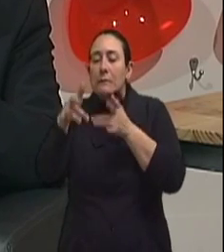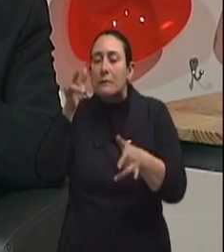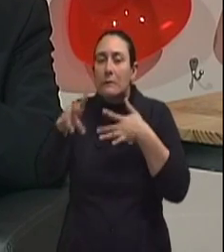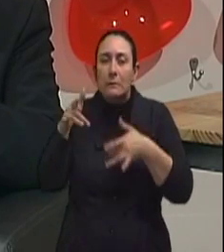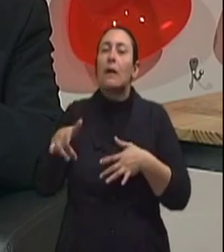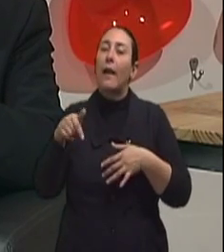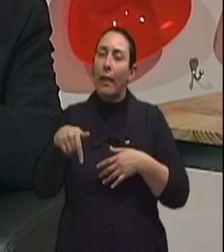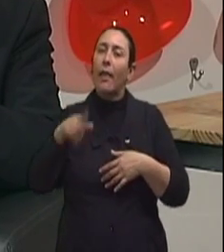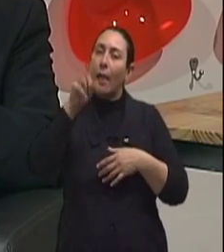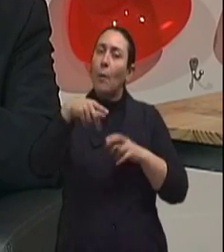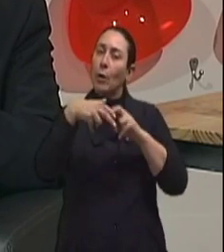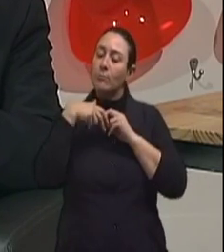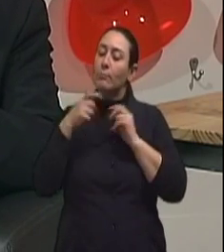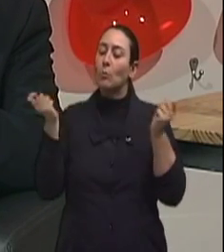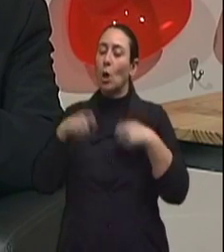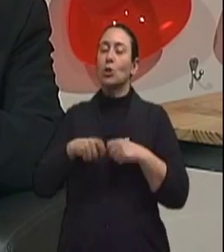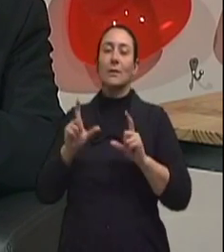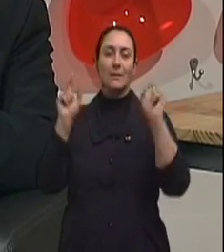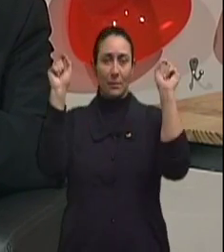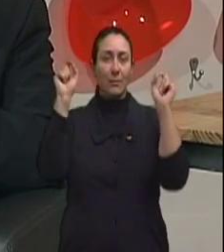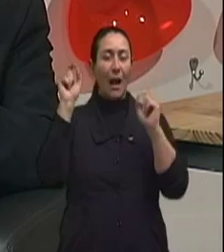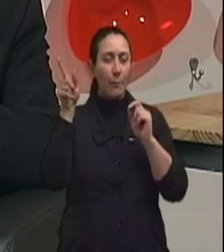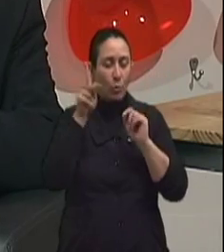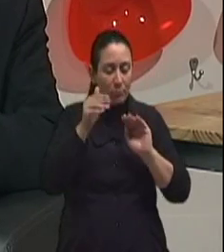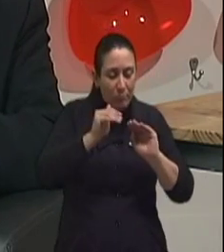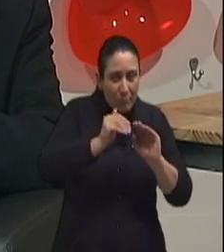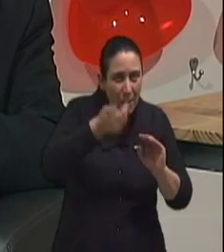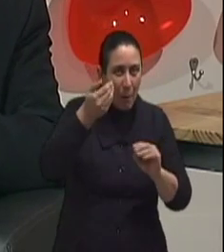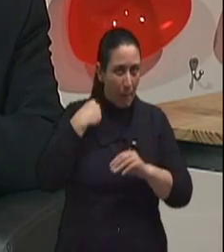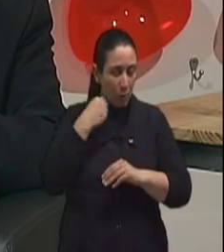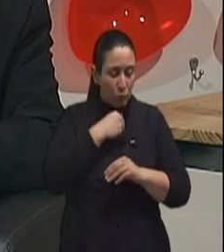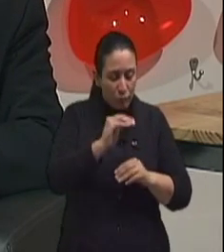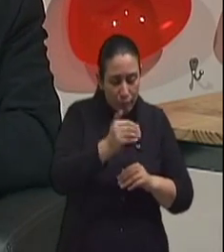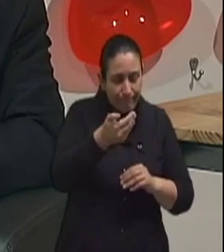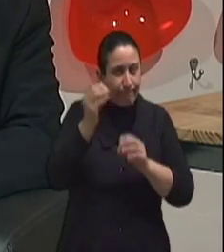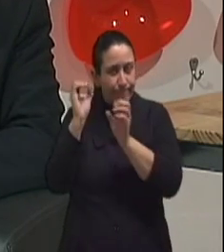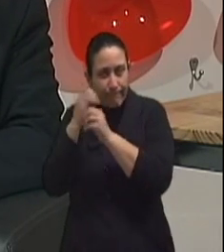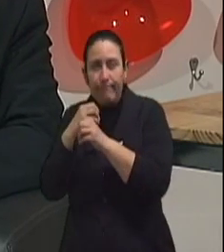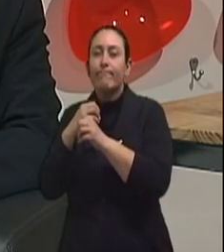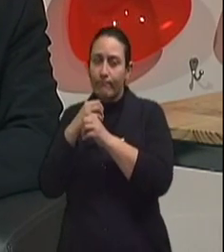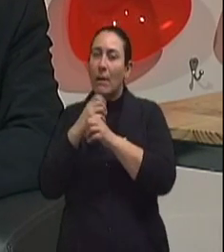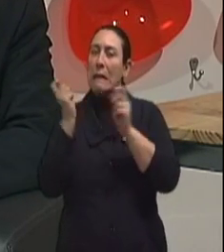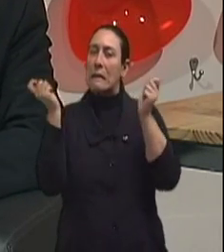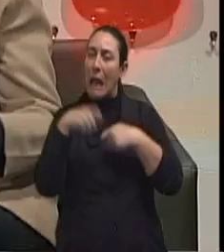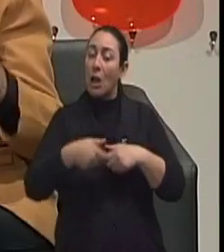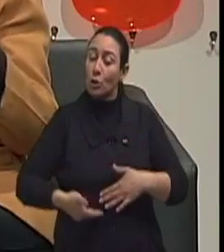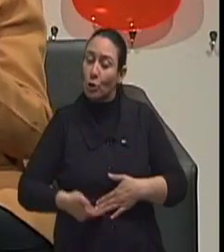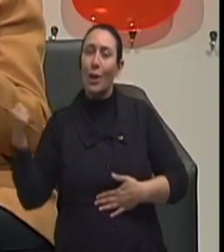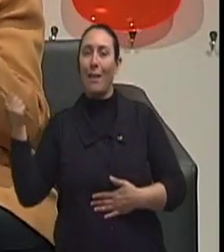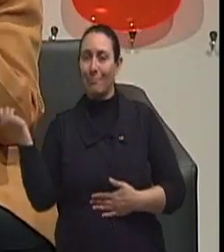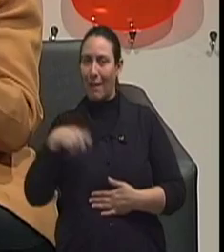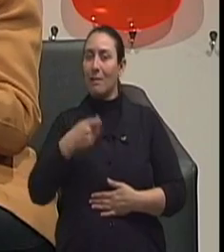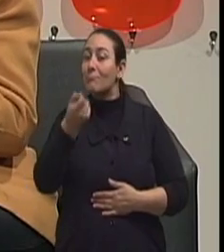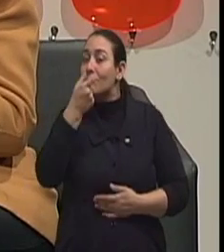chamaria de pré-cancerosas, e que ao removê-la no exame, tu impede essa progressão. O avanço. O avanço. Claro. E me